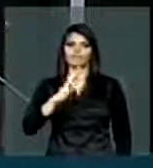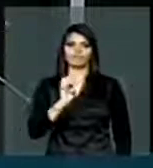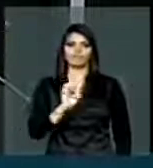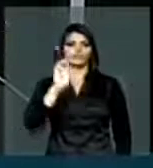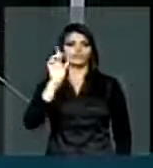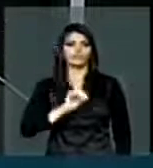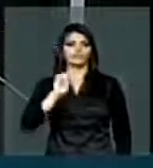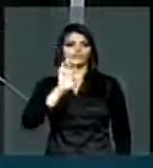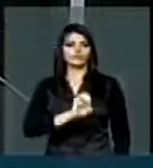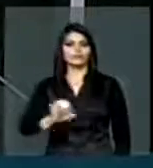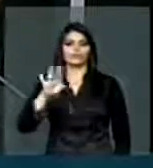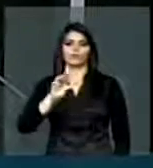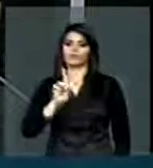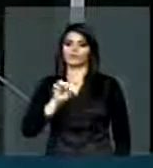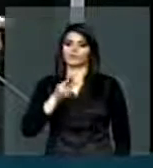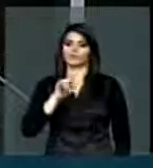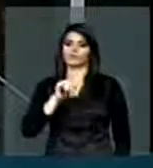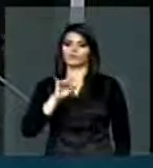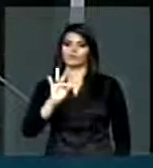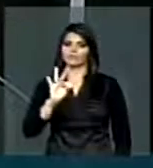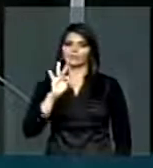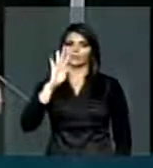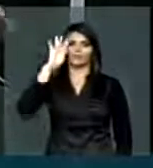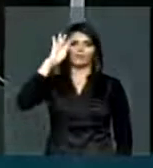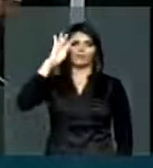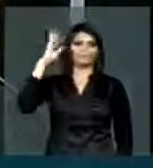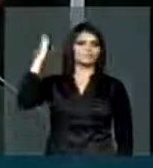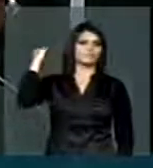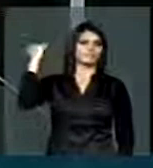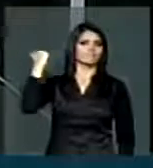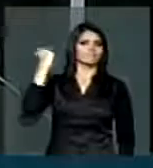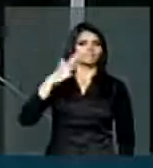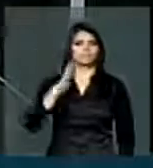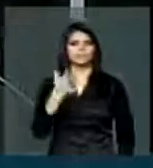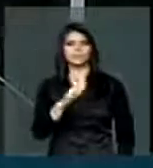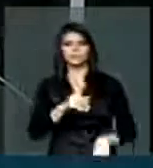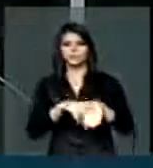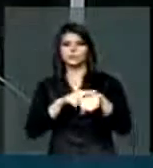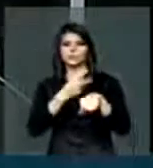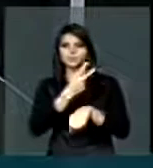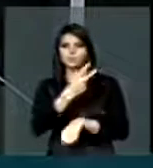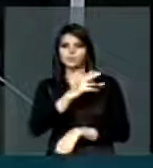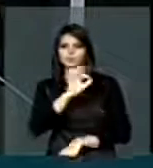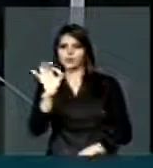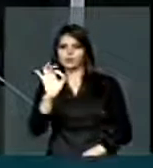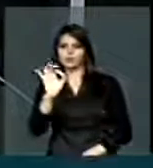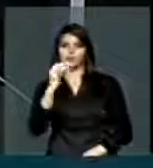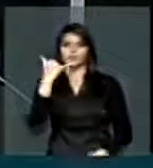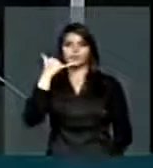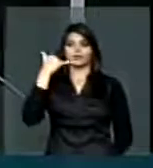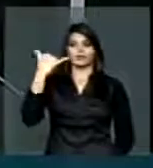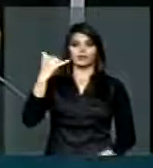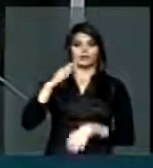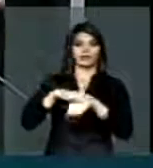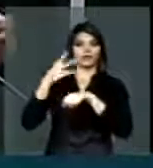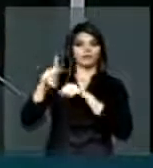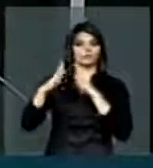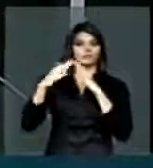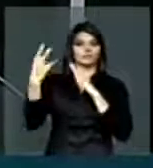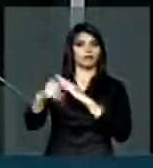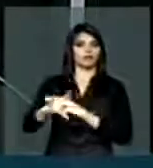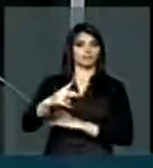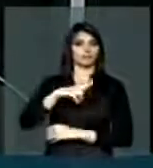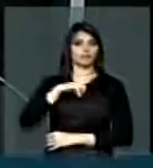-geral do DENIT, que na quarta-feira à tarde, por volta de mais ou menos as duas horas, eu ligava para a sua casa, para o seu